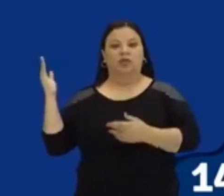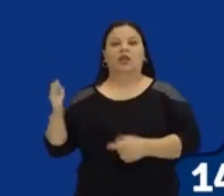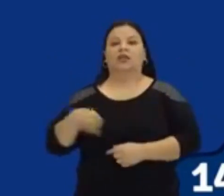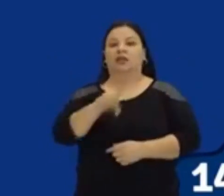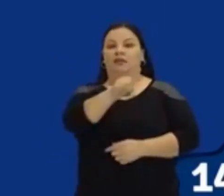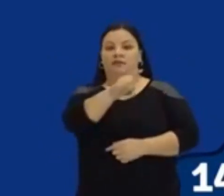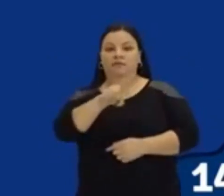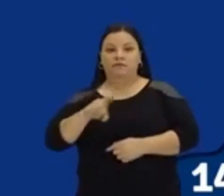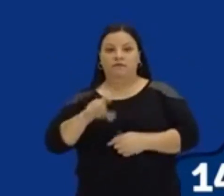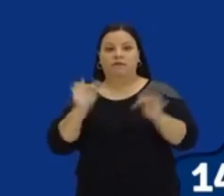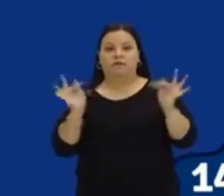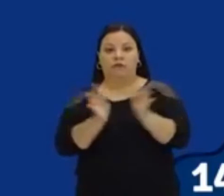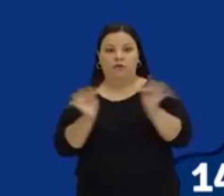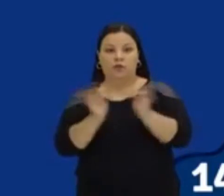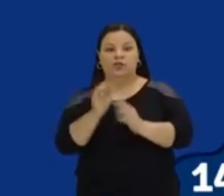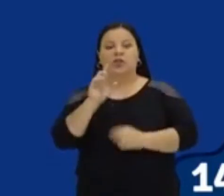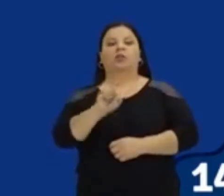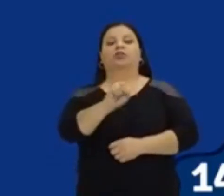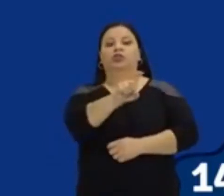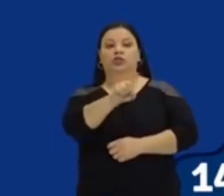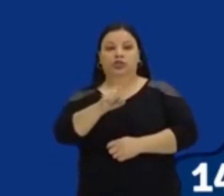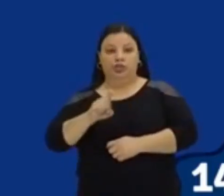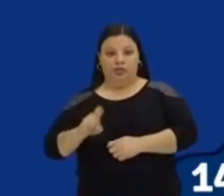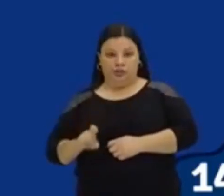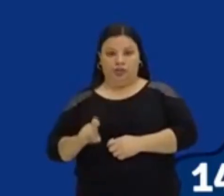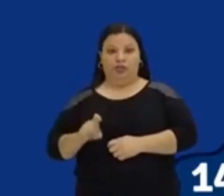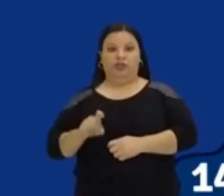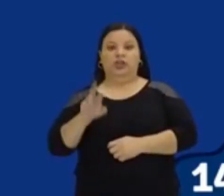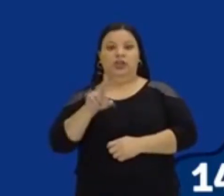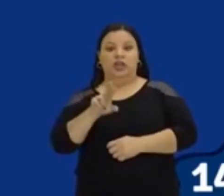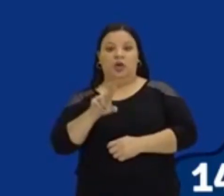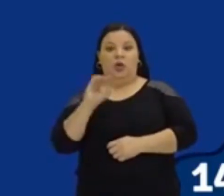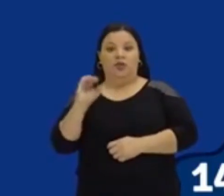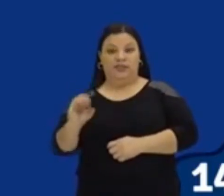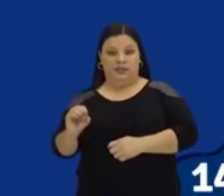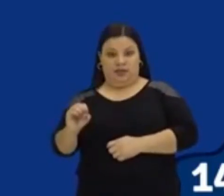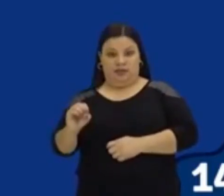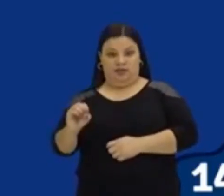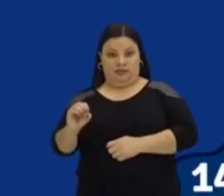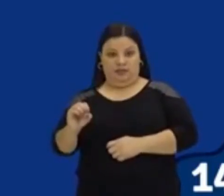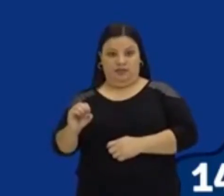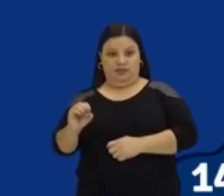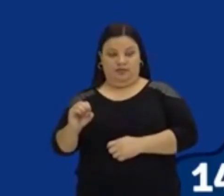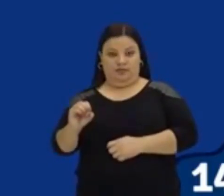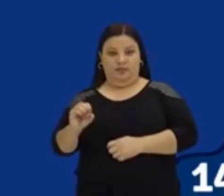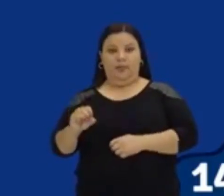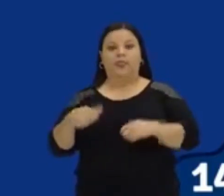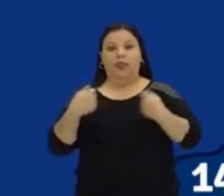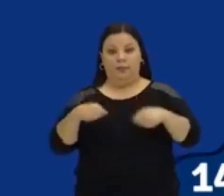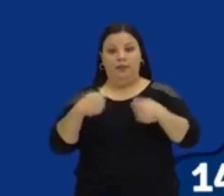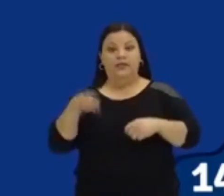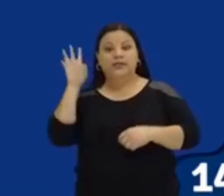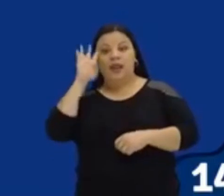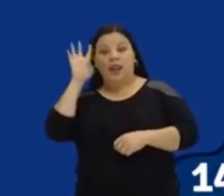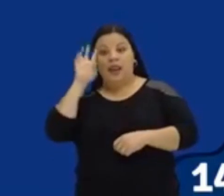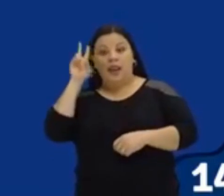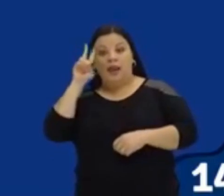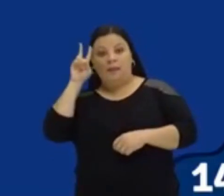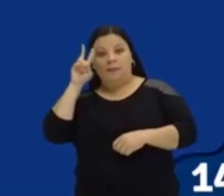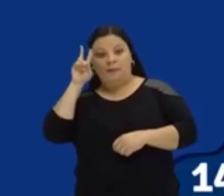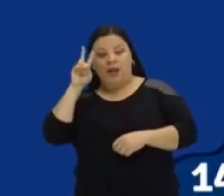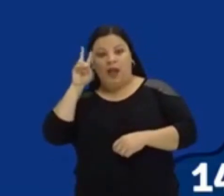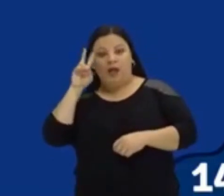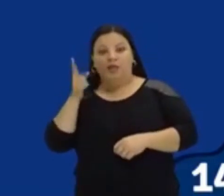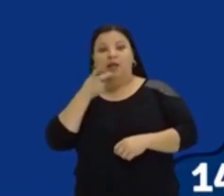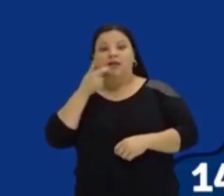sei que f de x aqui vai ser igual a zero, então, eu já posso igualar a função a zero. Só lembrando, Fernando, que raízes, quando ele pede as raízes da